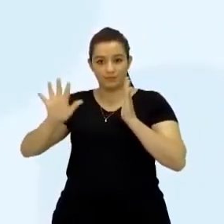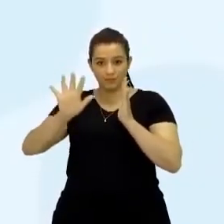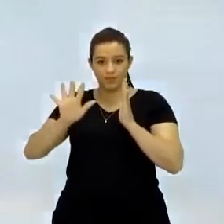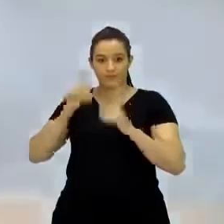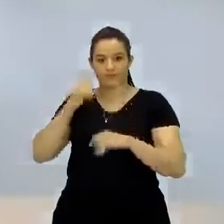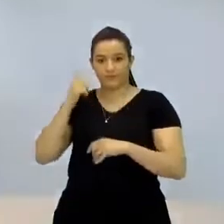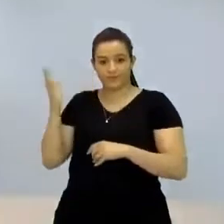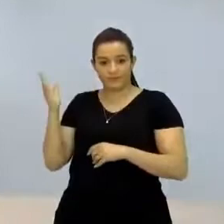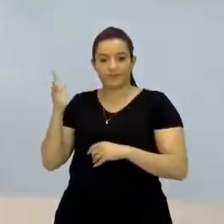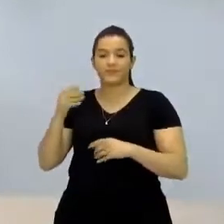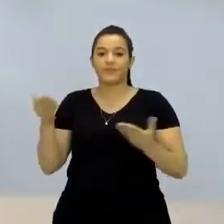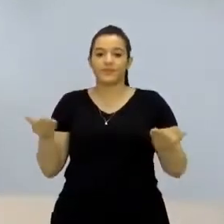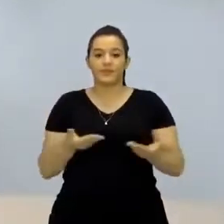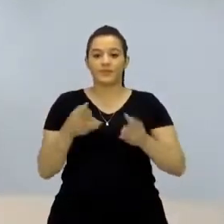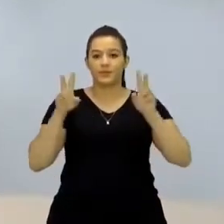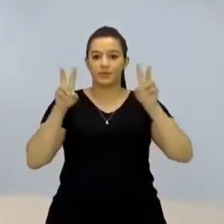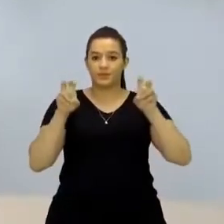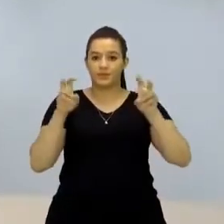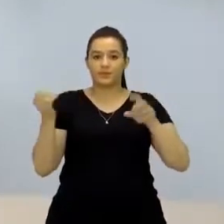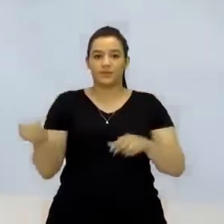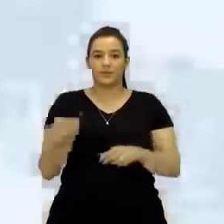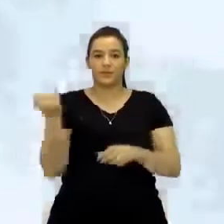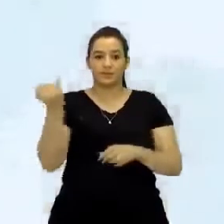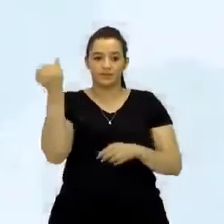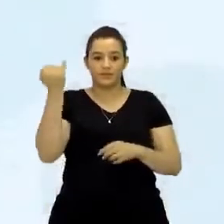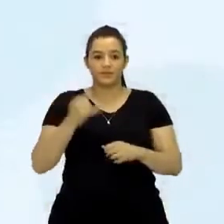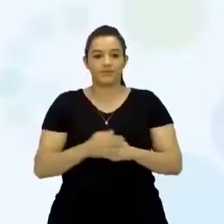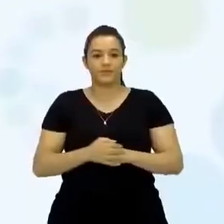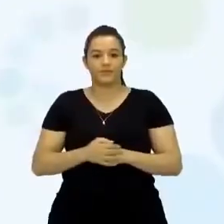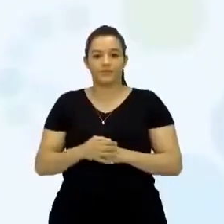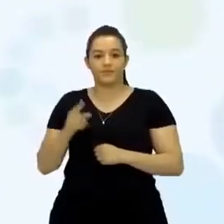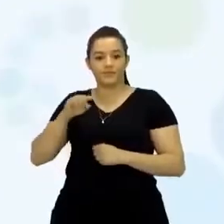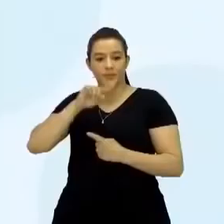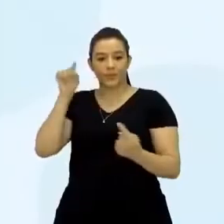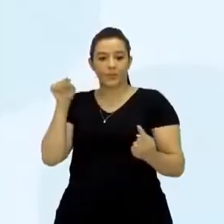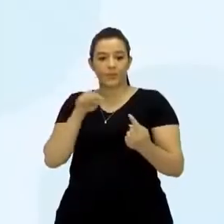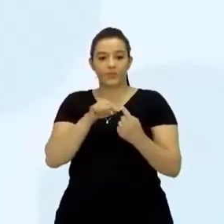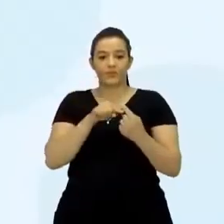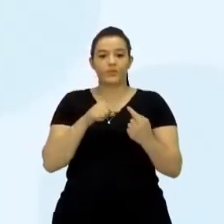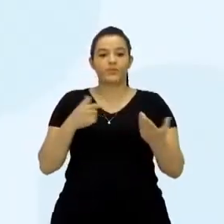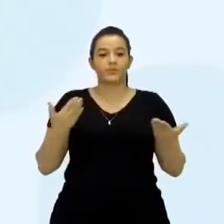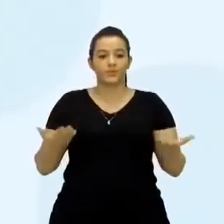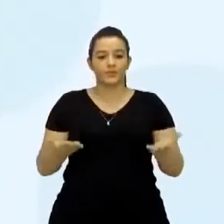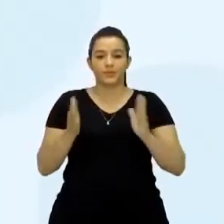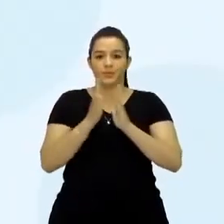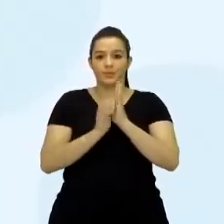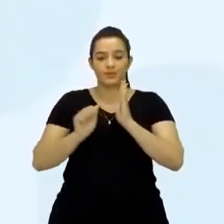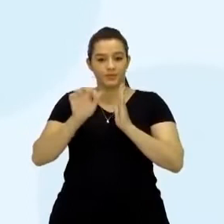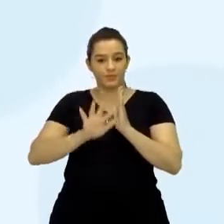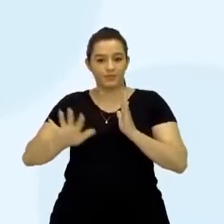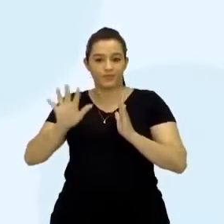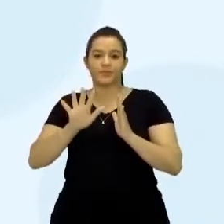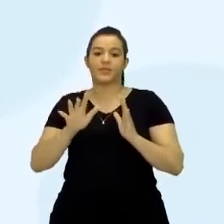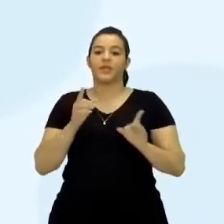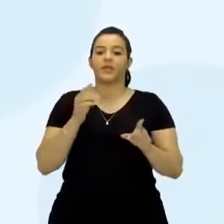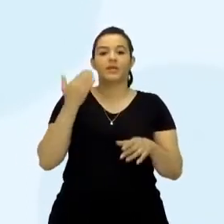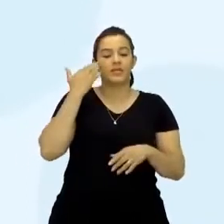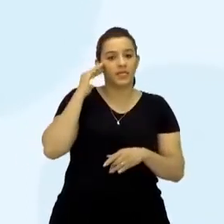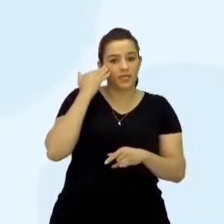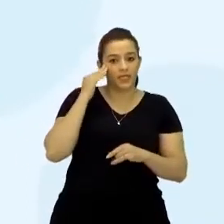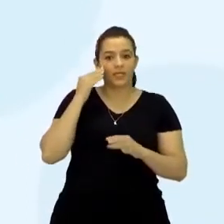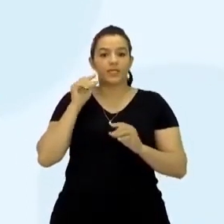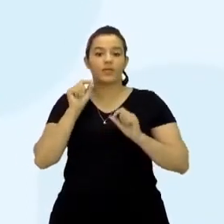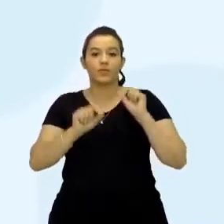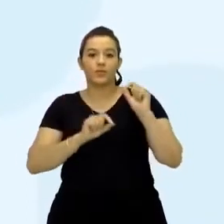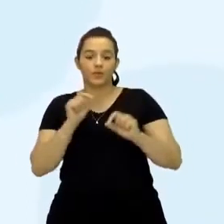tratar desse tema tão importante, e vamos lá, volta lá para eles, o objetivo da aula, intertextualidade, o objetivo da aula é compreender a